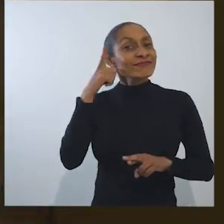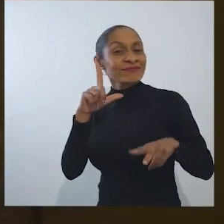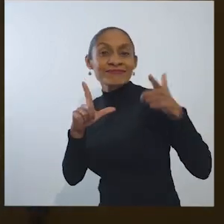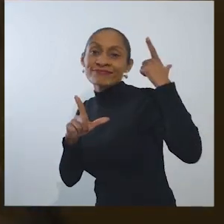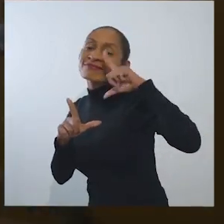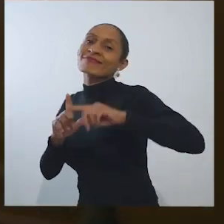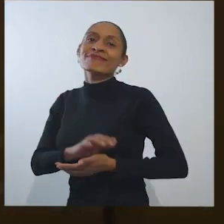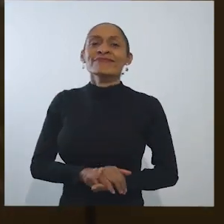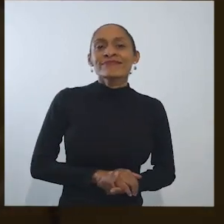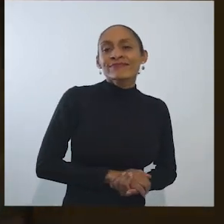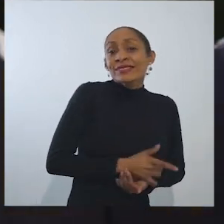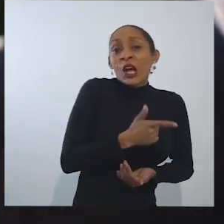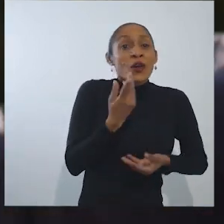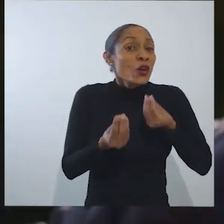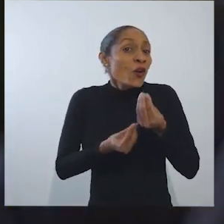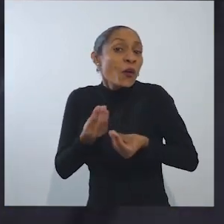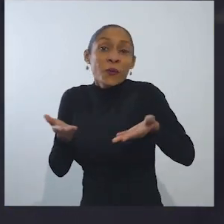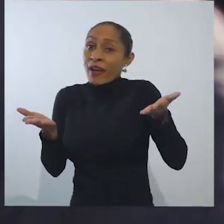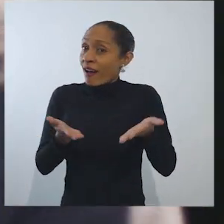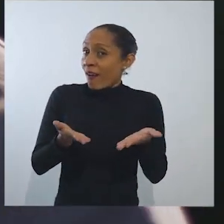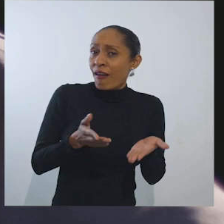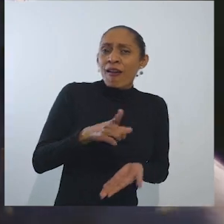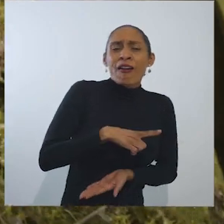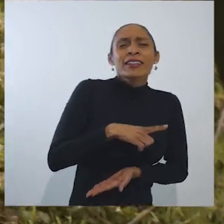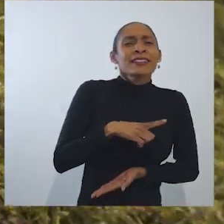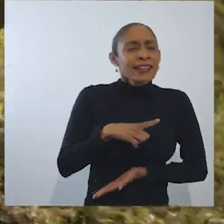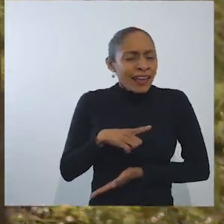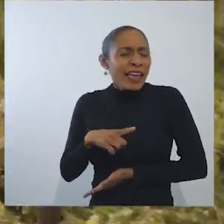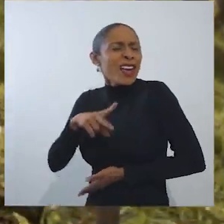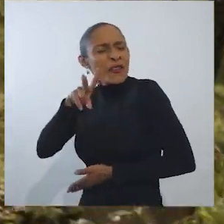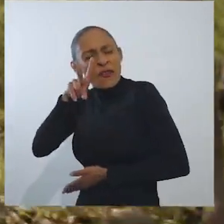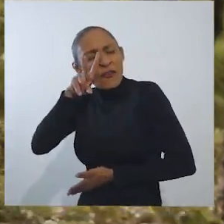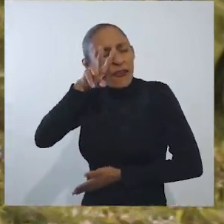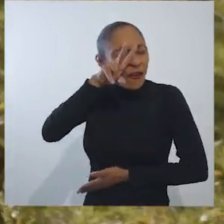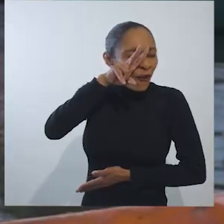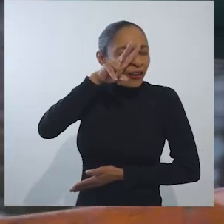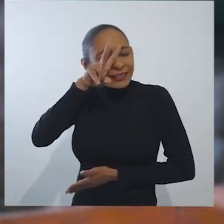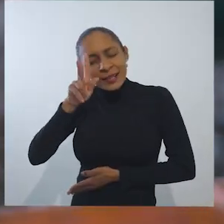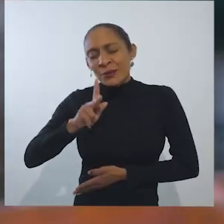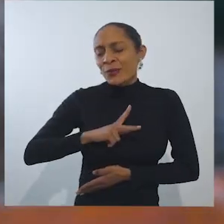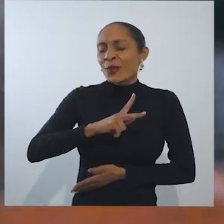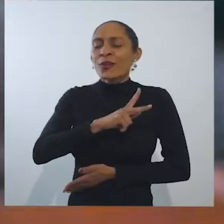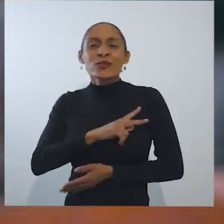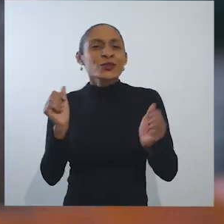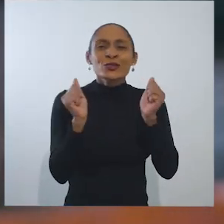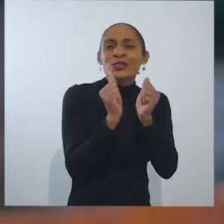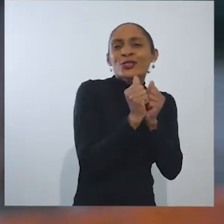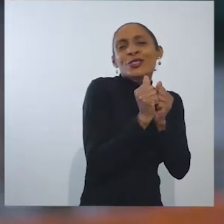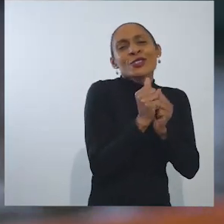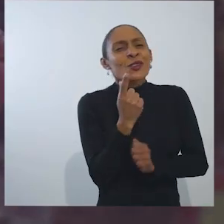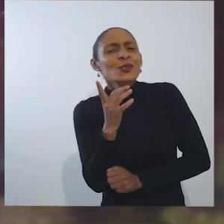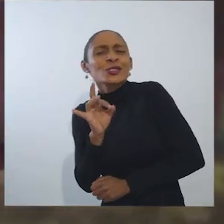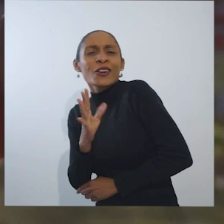Não tem jeito agora a gente tem a força De um povo junto um só coração